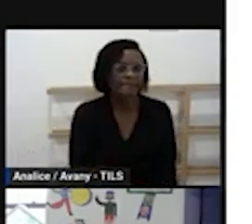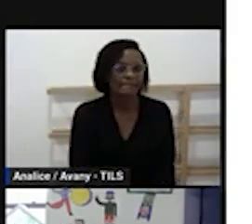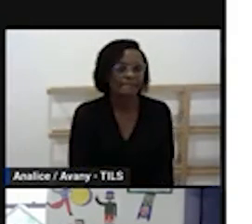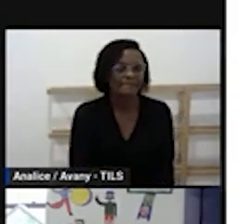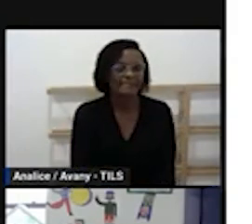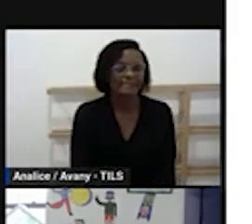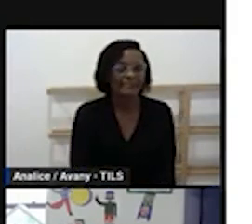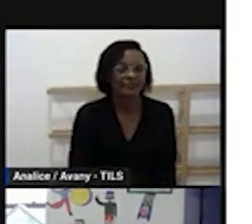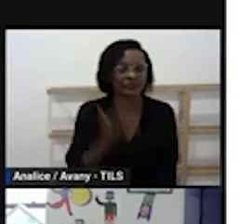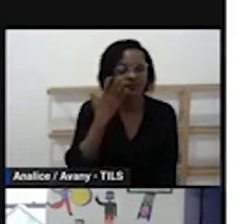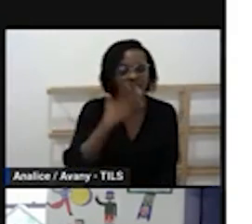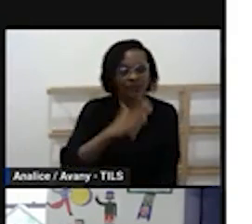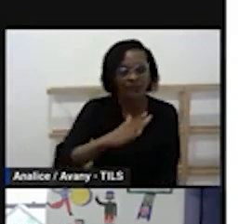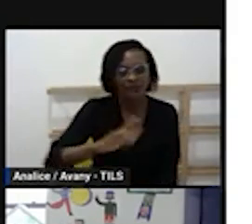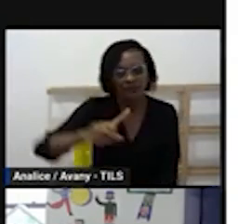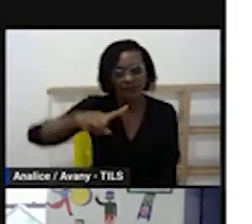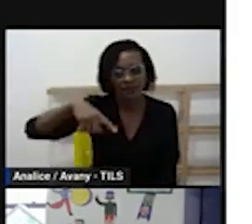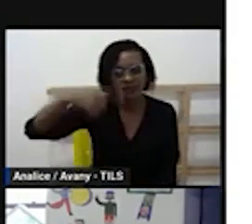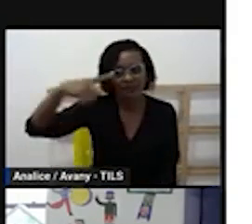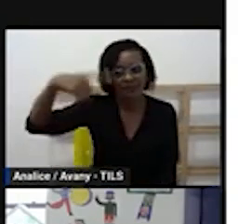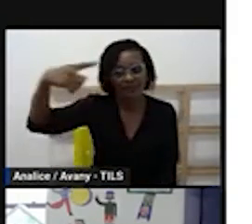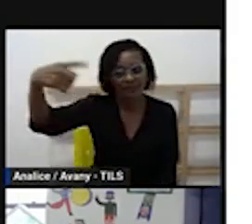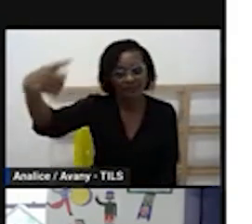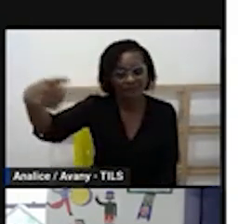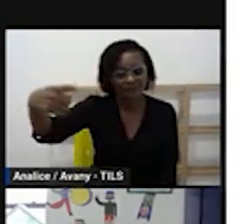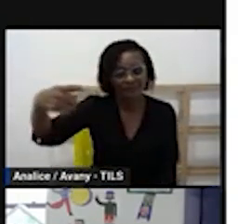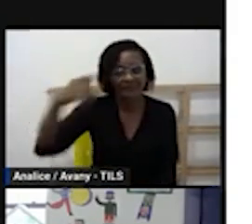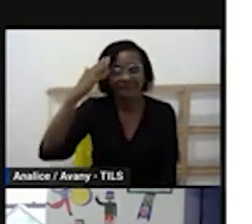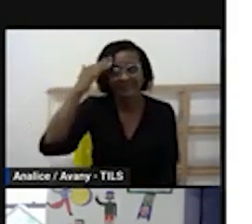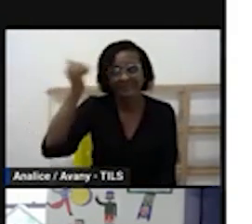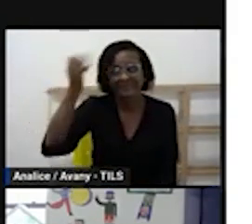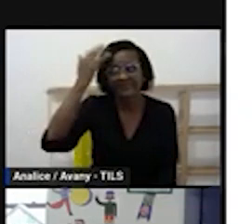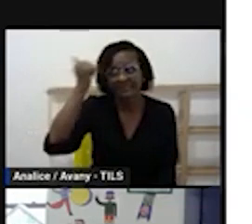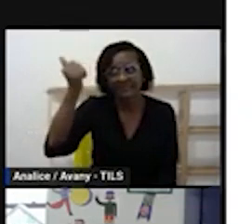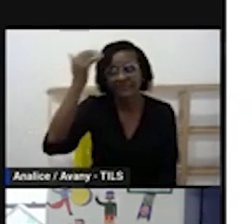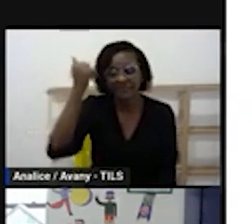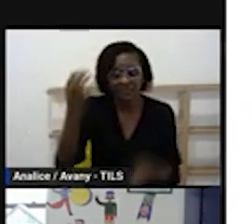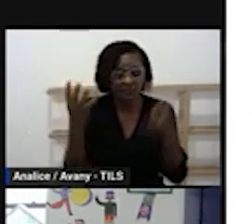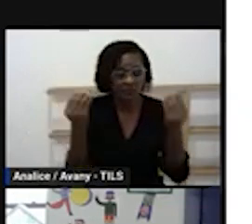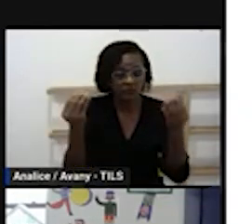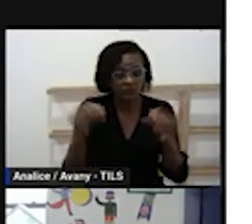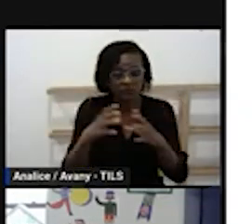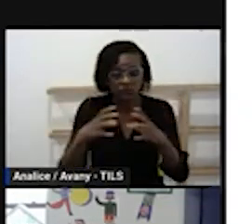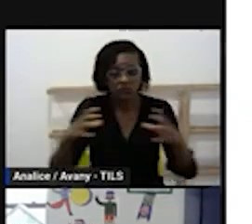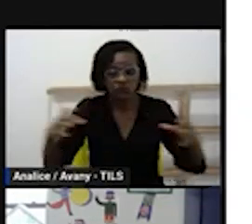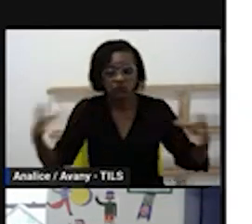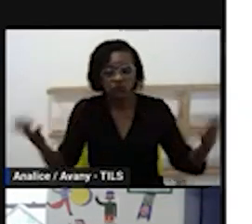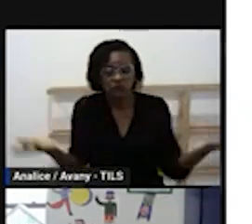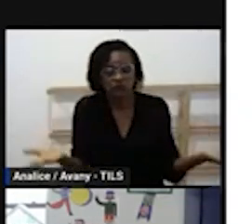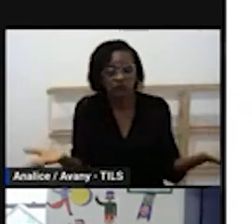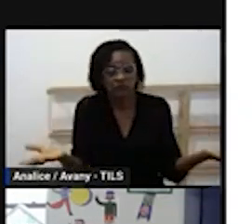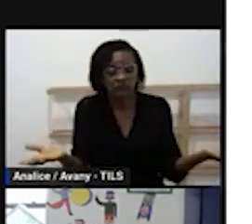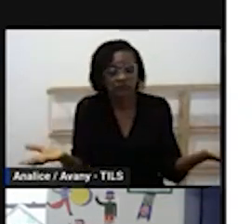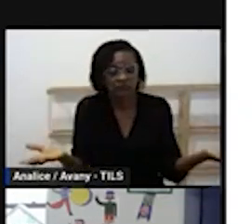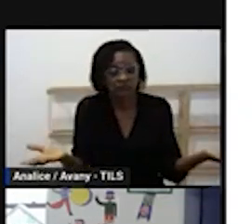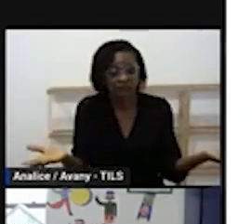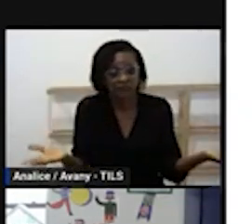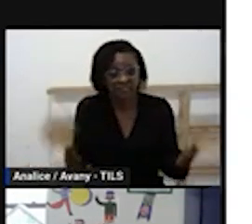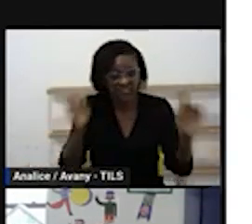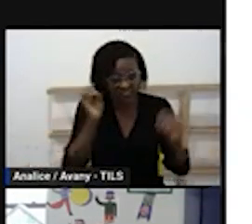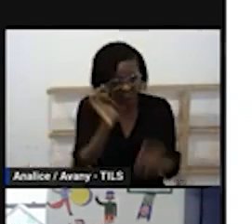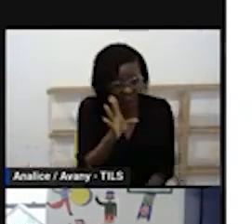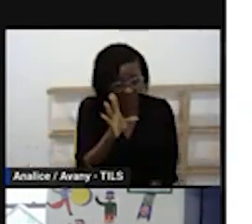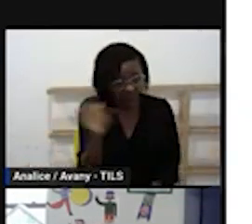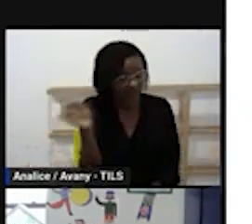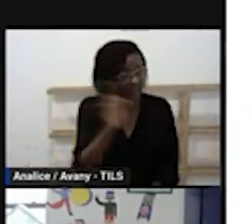criança chega ao final com aqueles com aqueles saberes todos garantiu aquela aprendizagem não é isso o